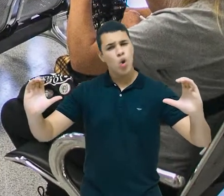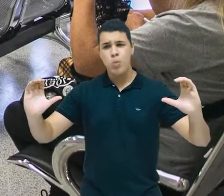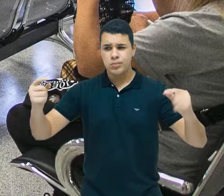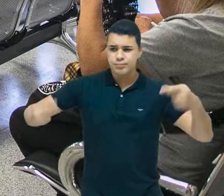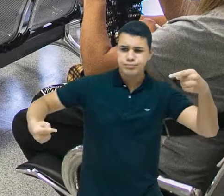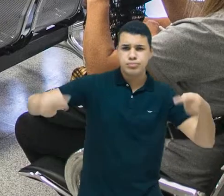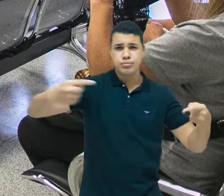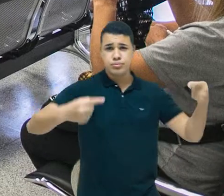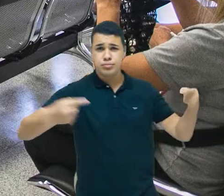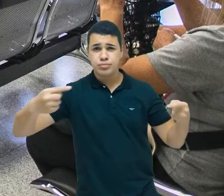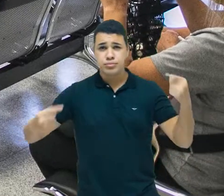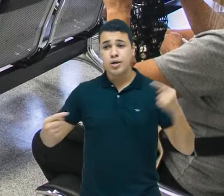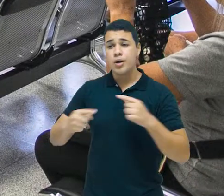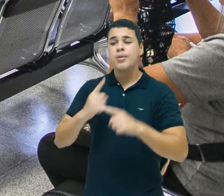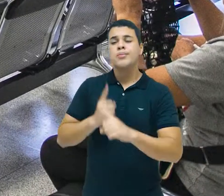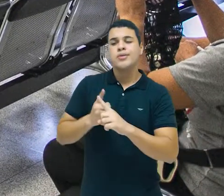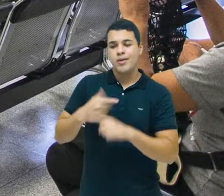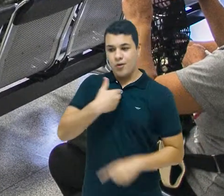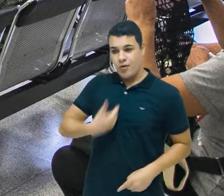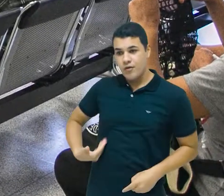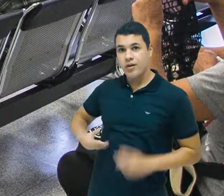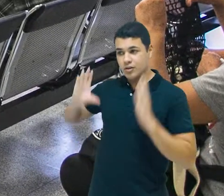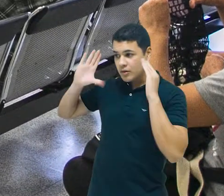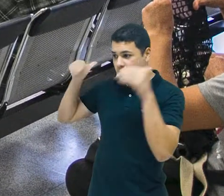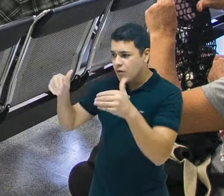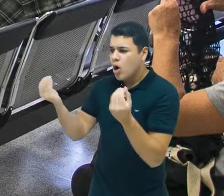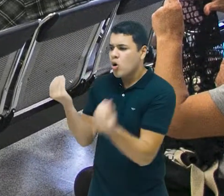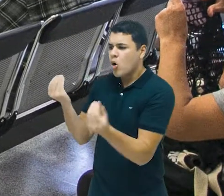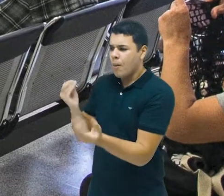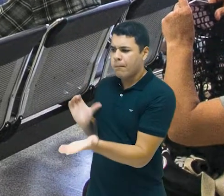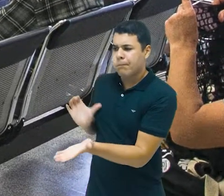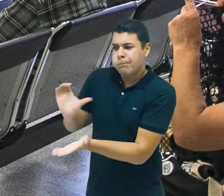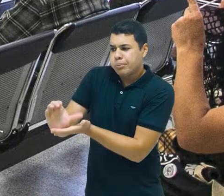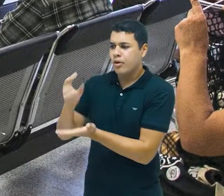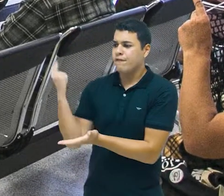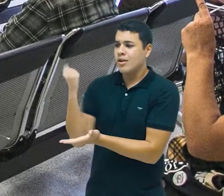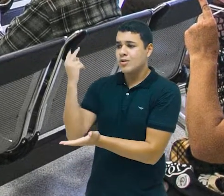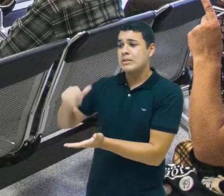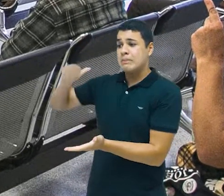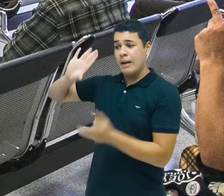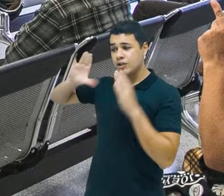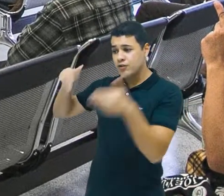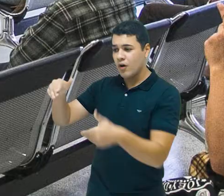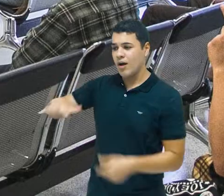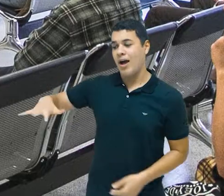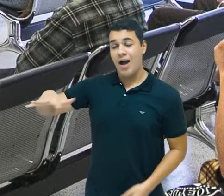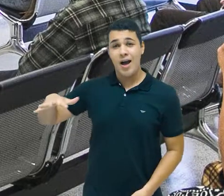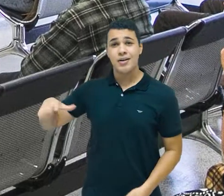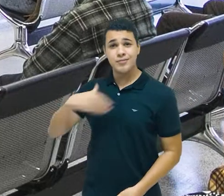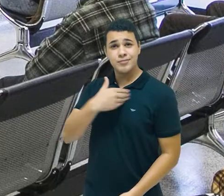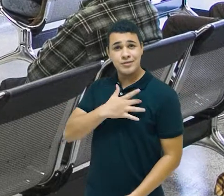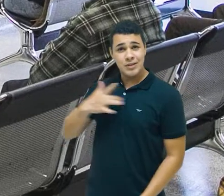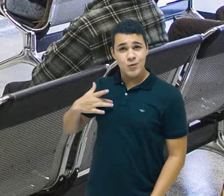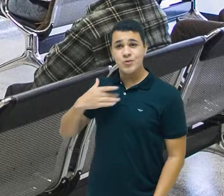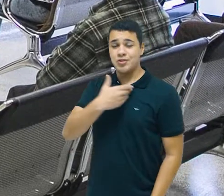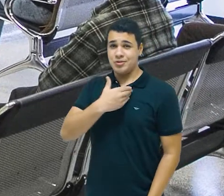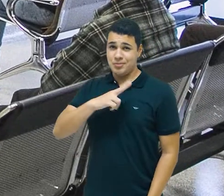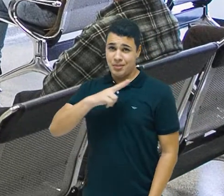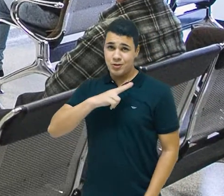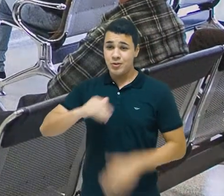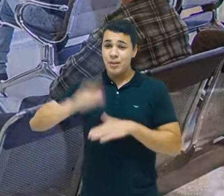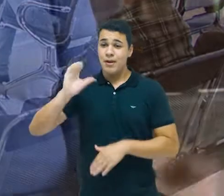Estado em favor de uma agenda liberal que valoriza o setor de saúde privado em detrimento do público.